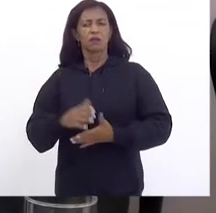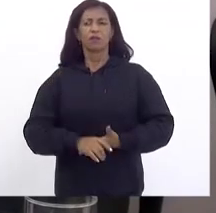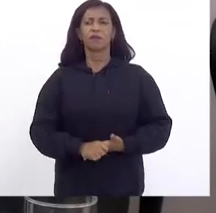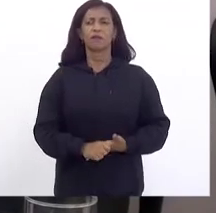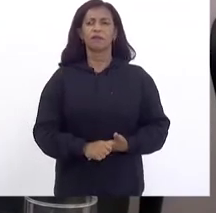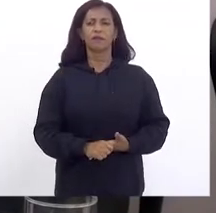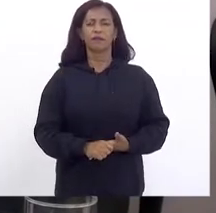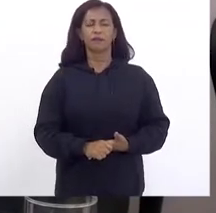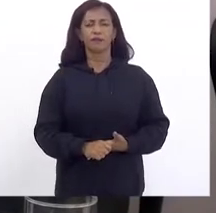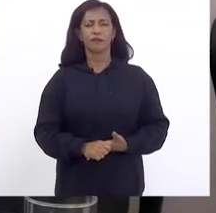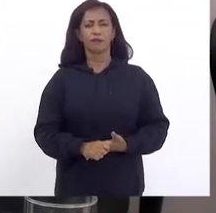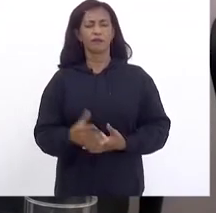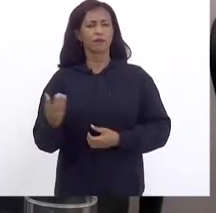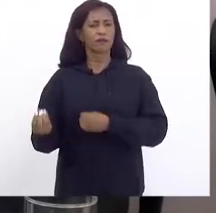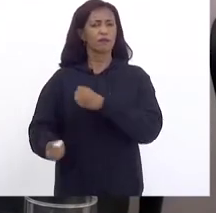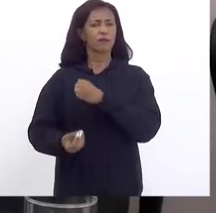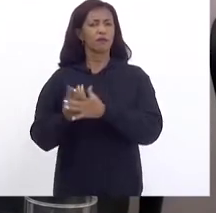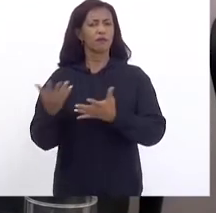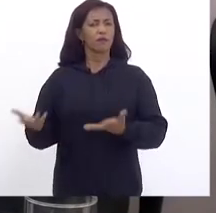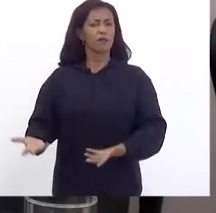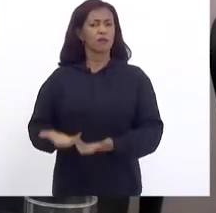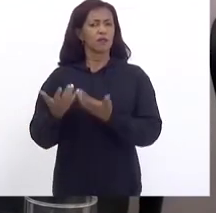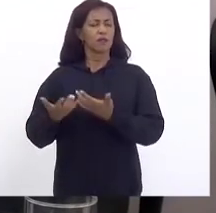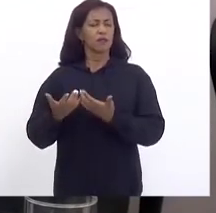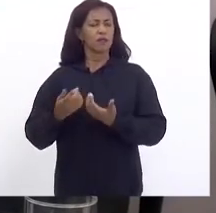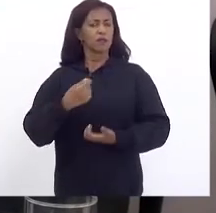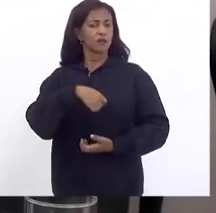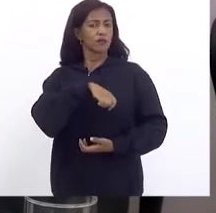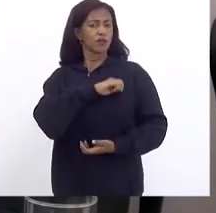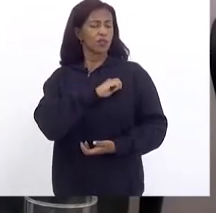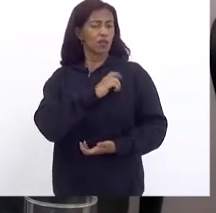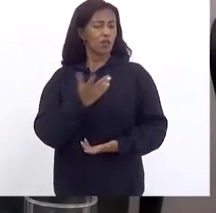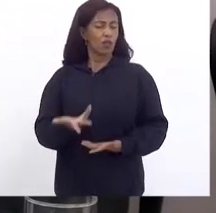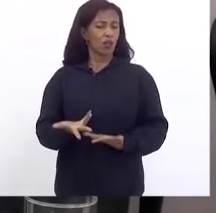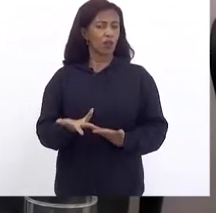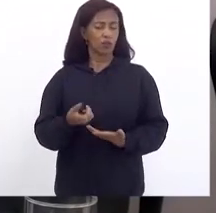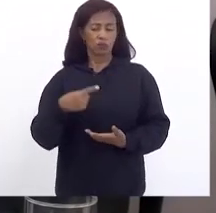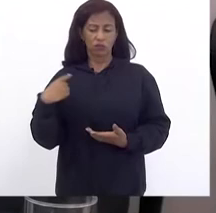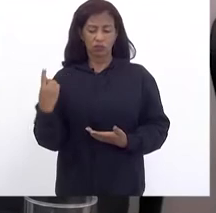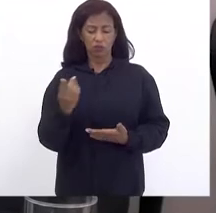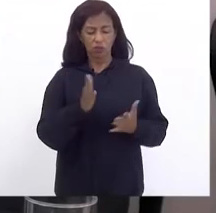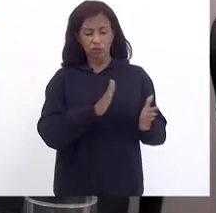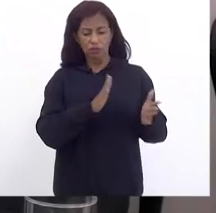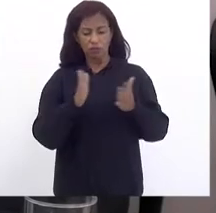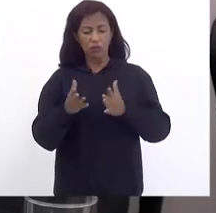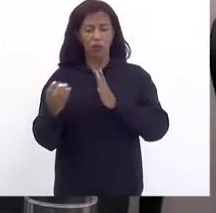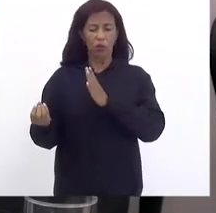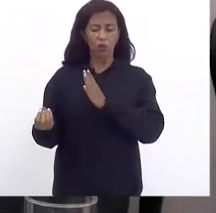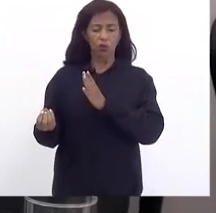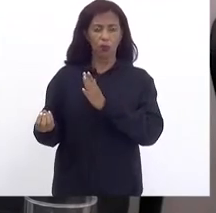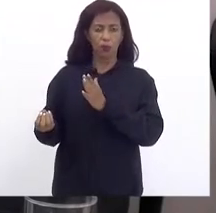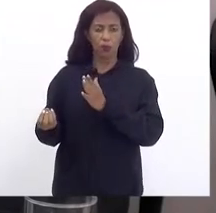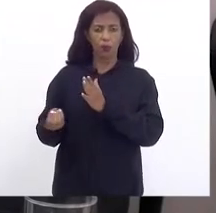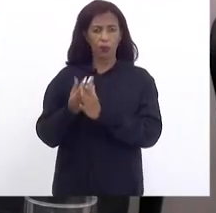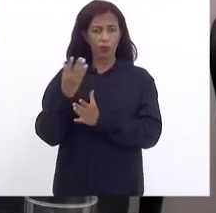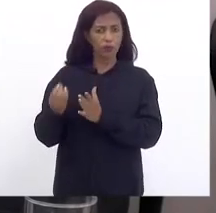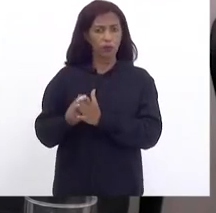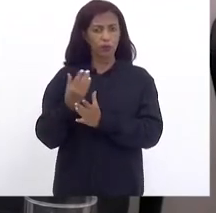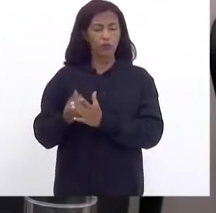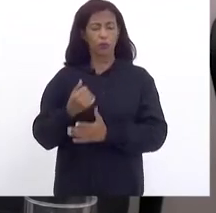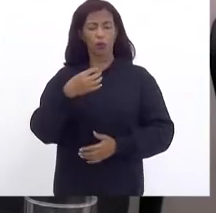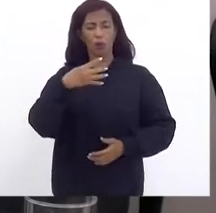incentivo Fiscal Aos usineiros Nós passamos Nós produzimos Em 2012 4